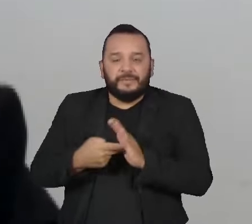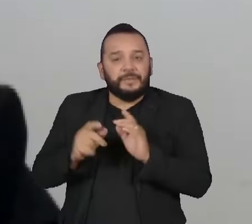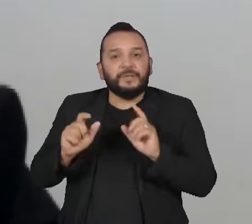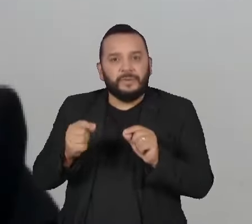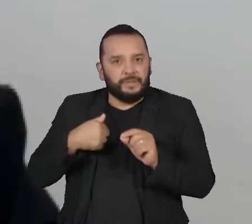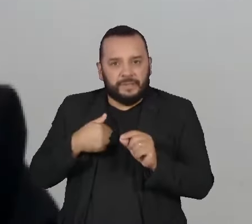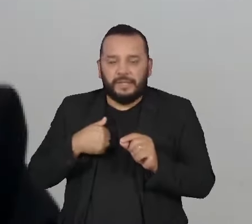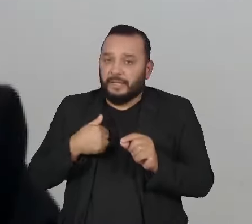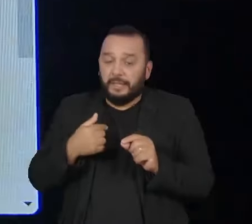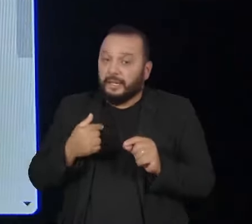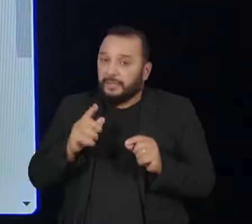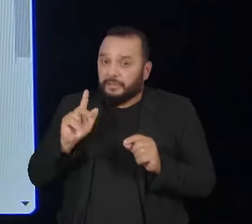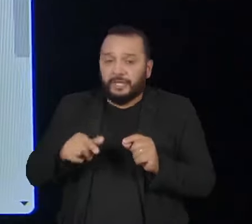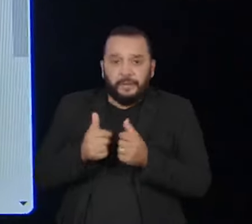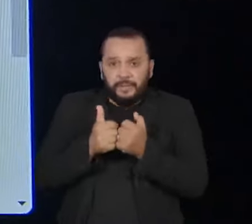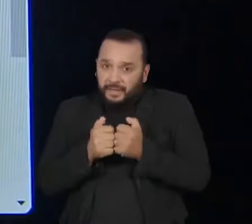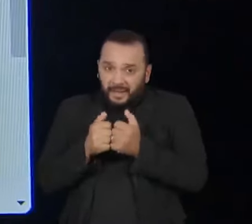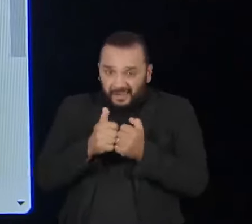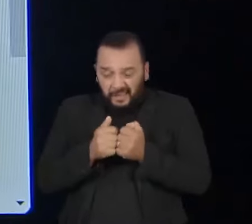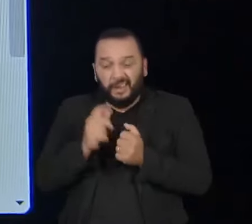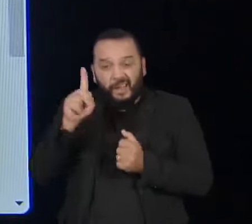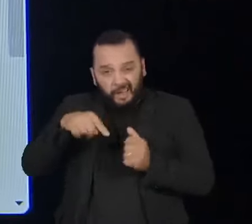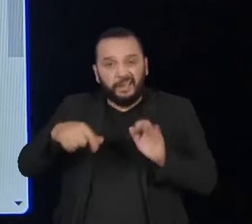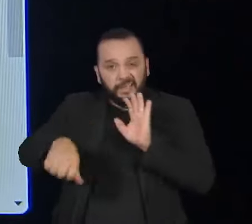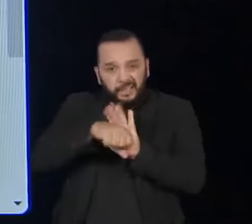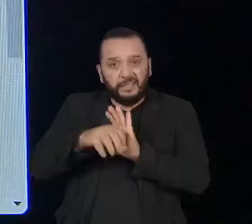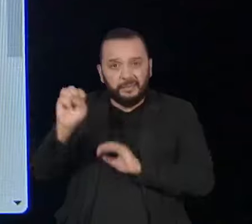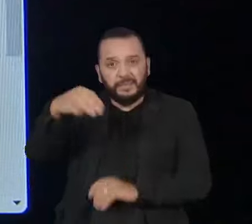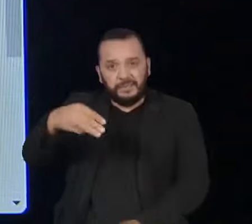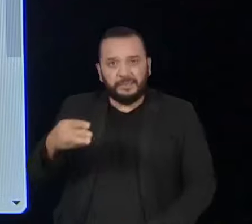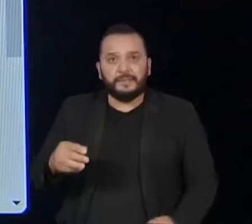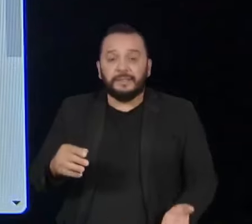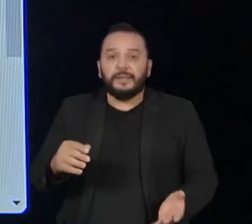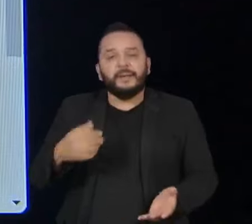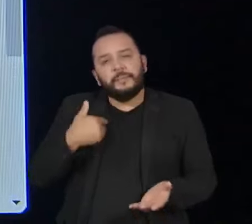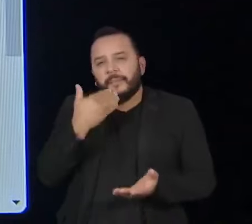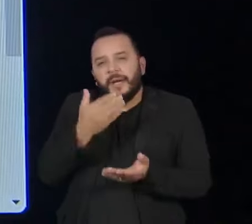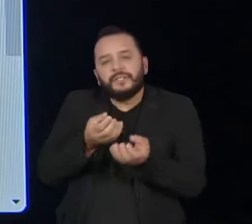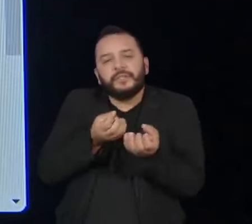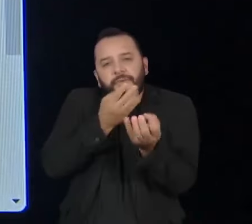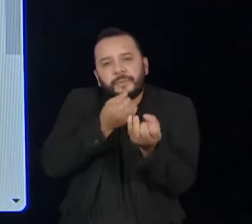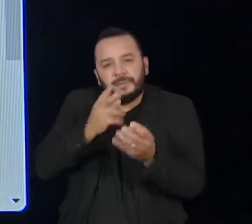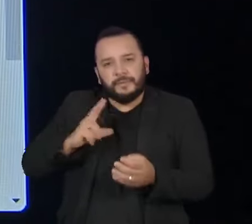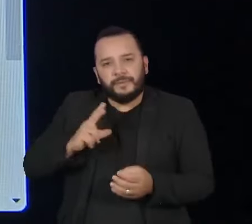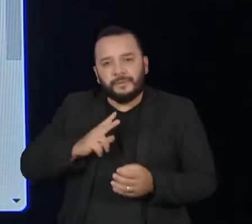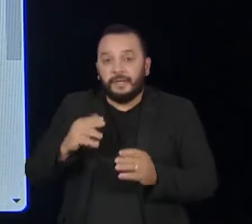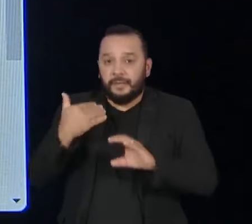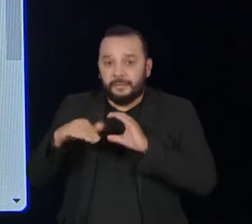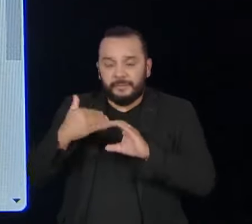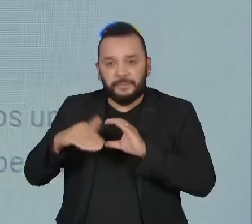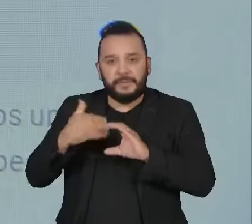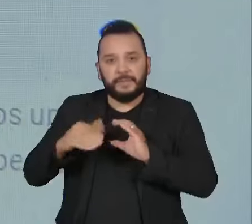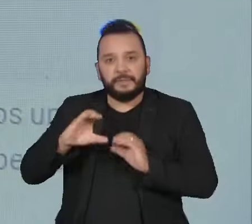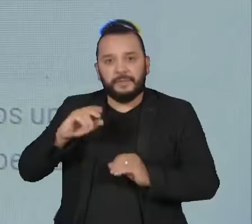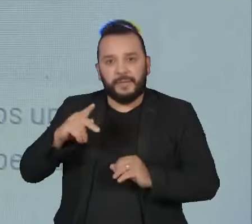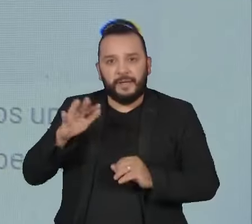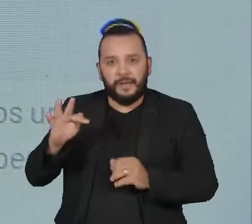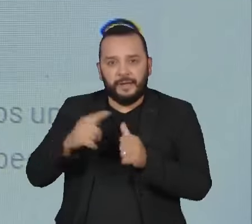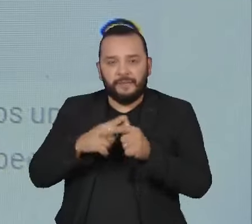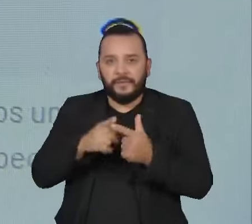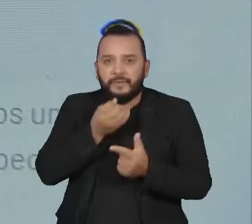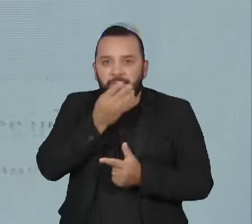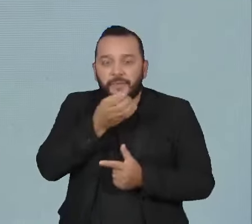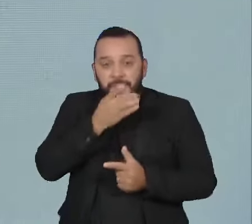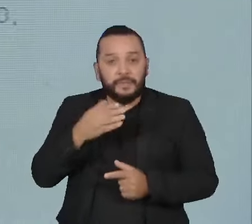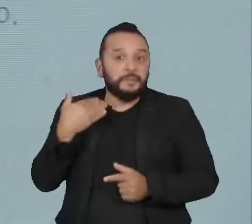uma atividade ilícita. Essas versões pedem informações pessoais, como e-mail, CPF, dados bancários, que